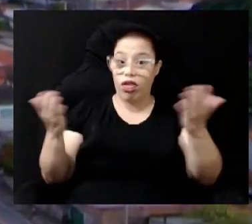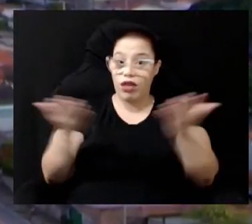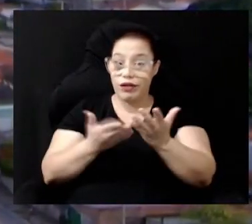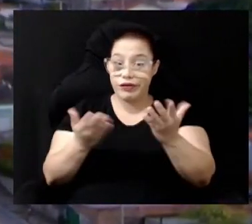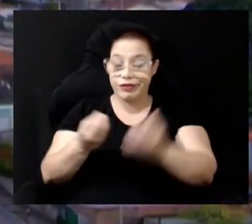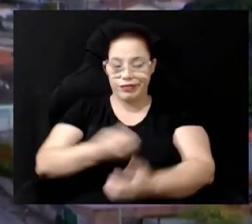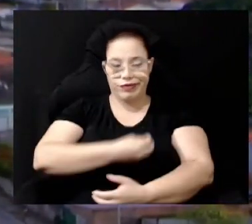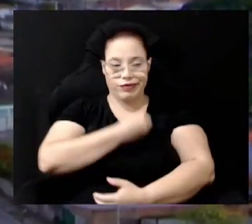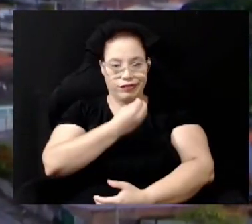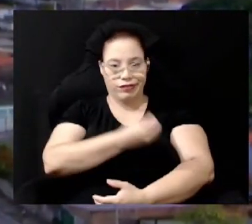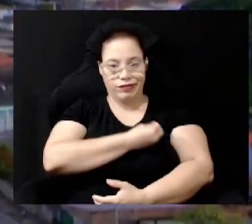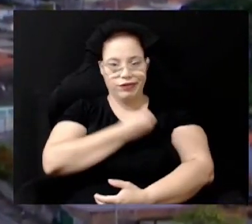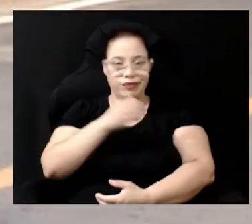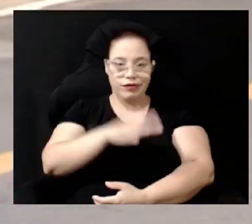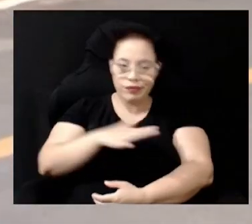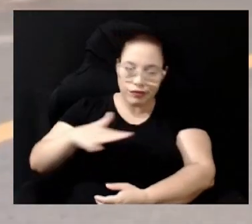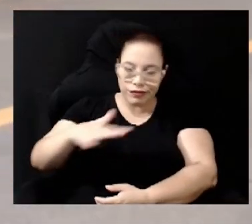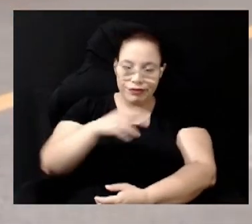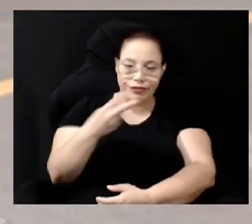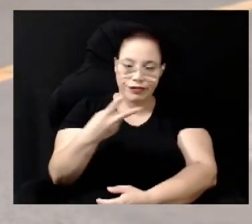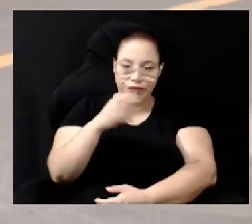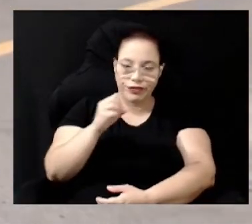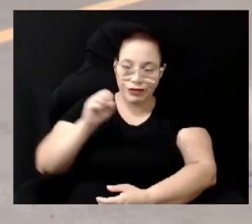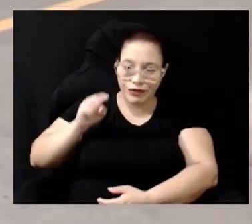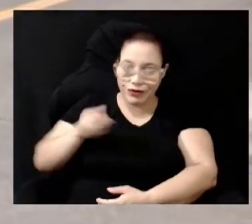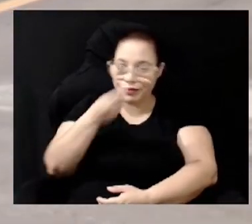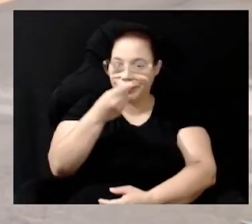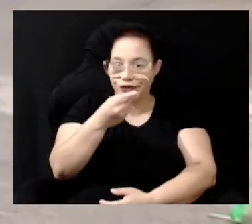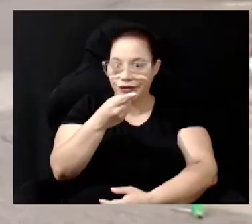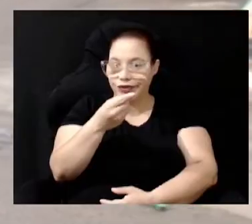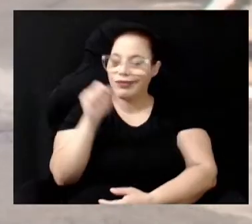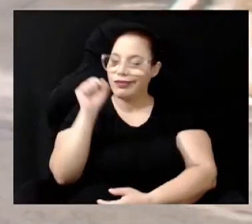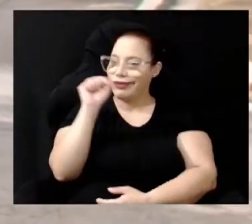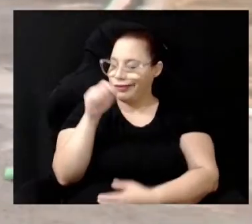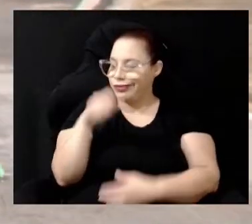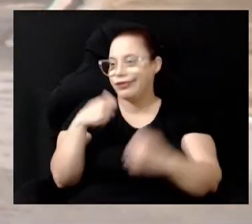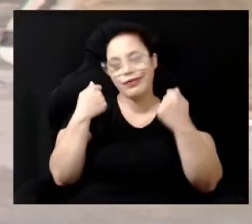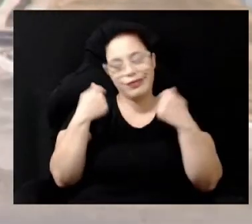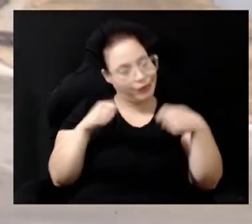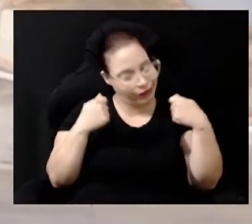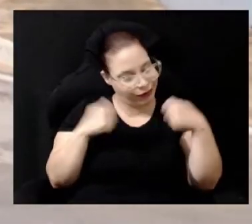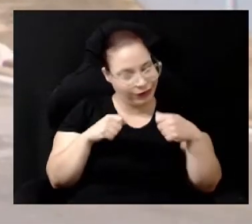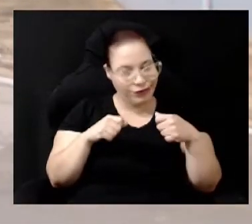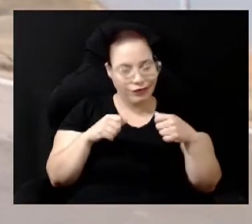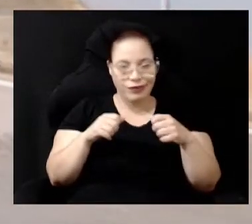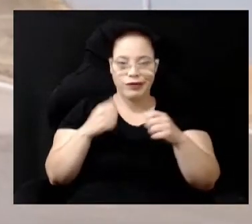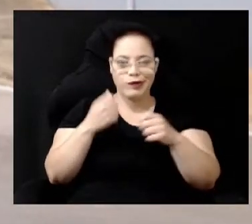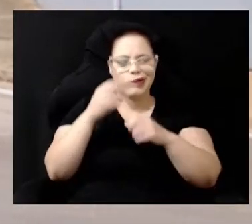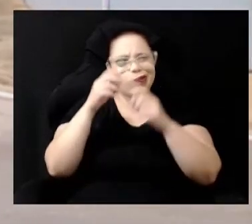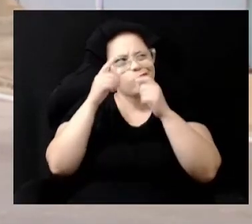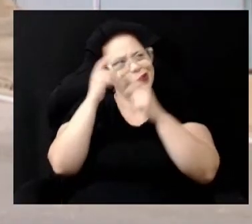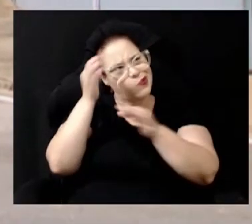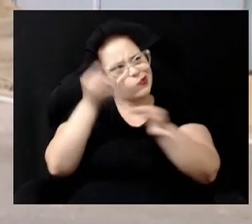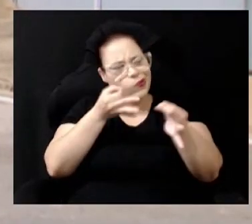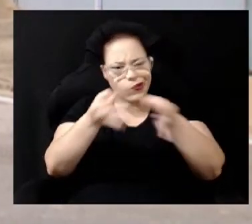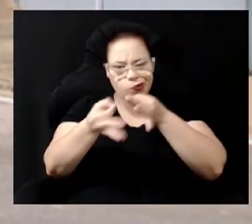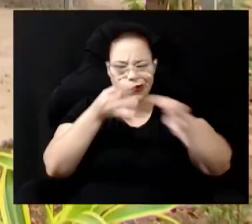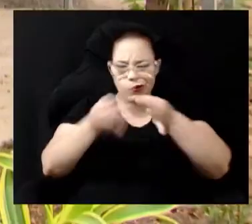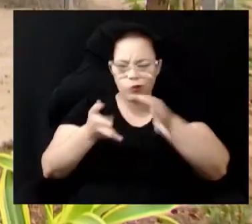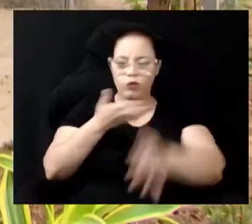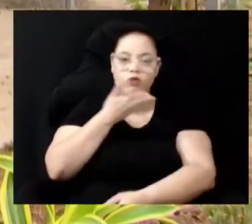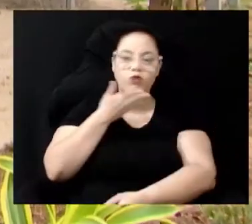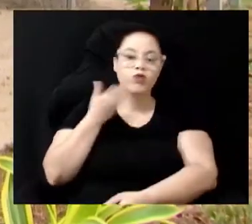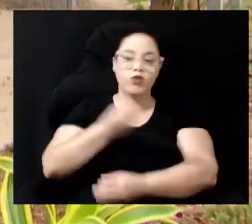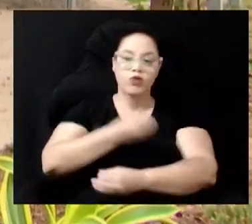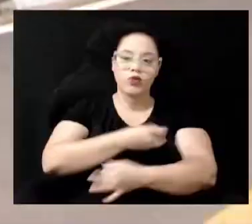cerca de 20 mil pessoas com isso a necessidade de planejamento para a melhoria da qualidade de